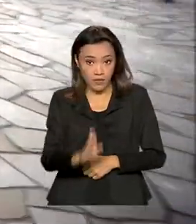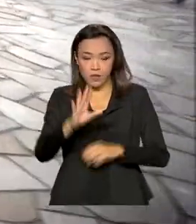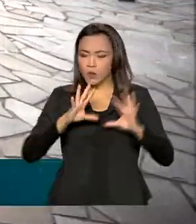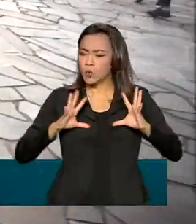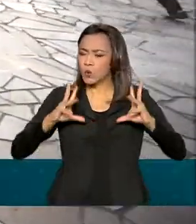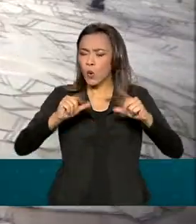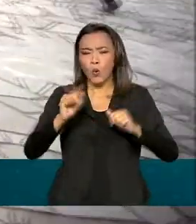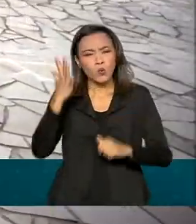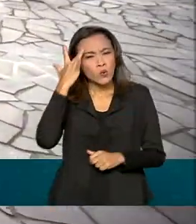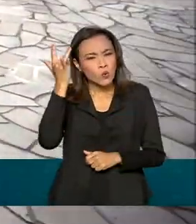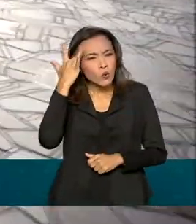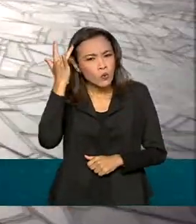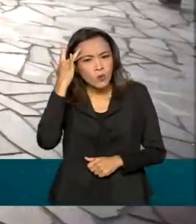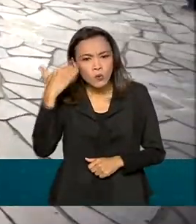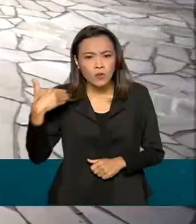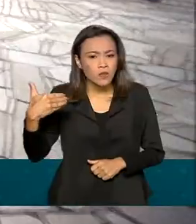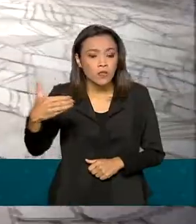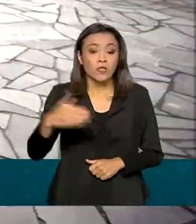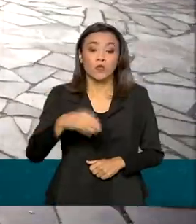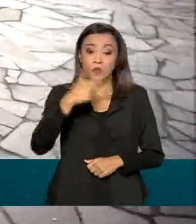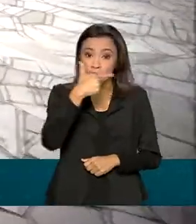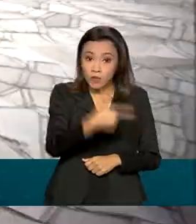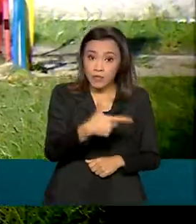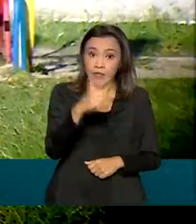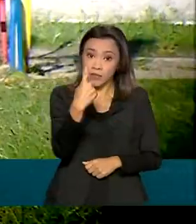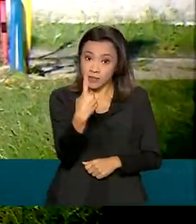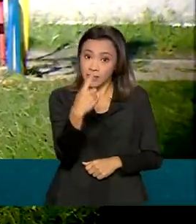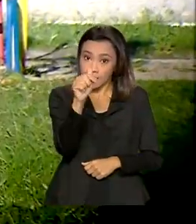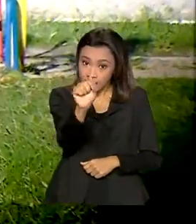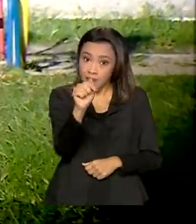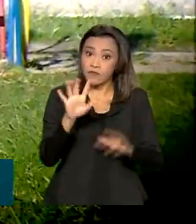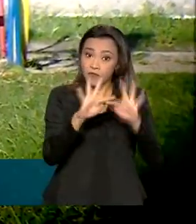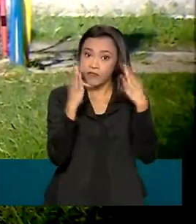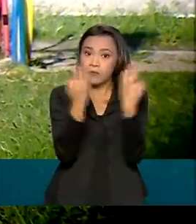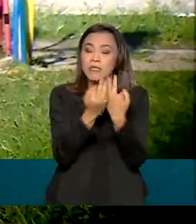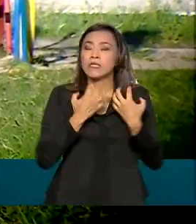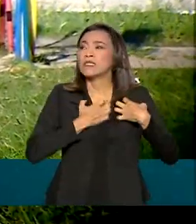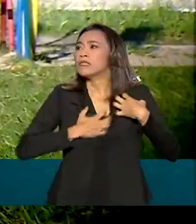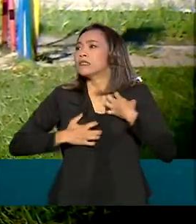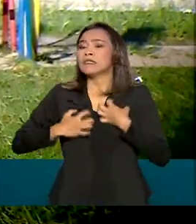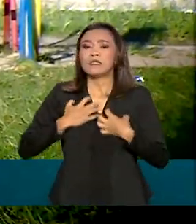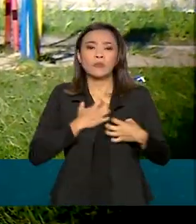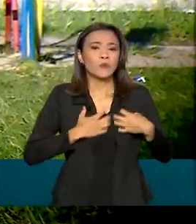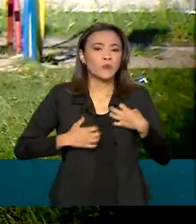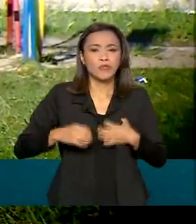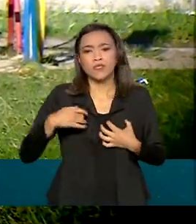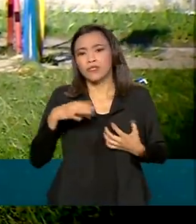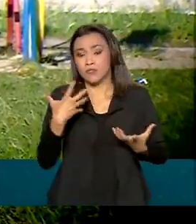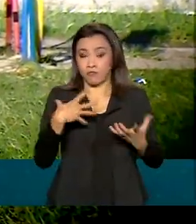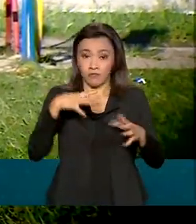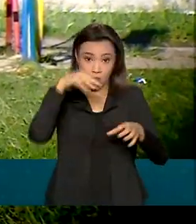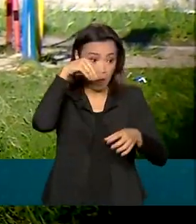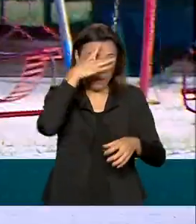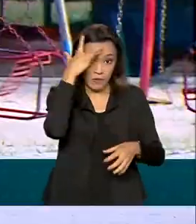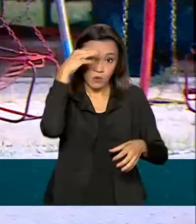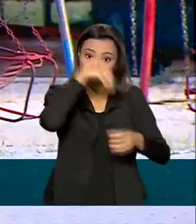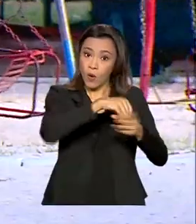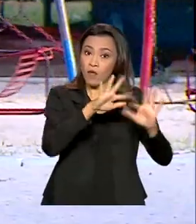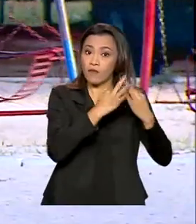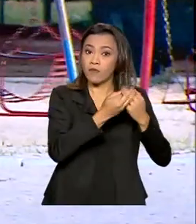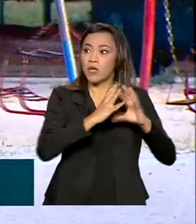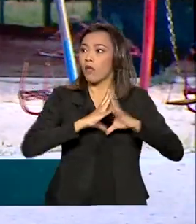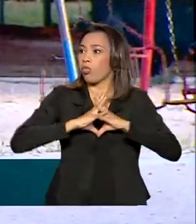todos os dias, 217 famílias passam pela angústia de ter um ente querido desaparecido,